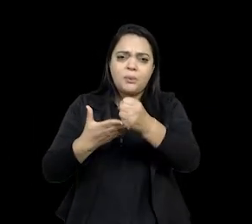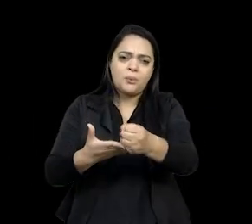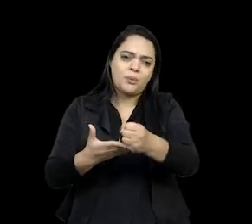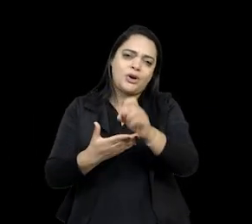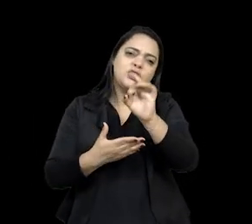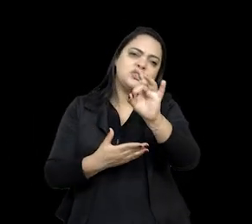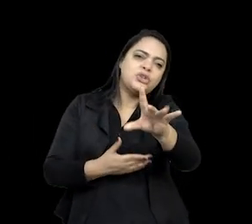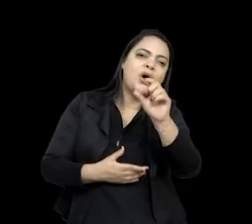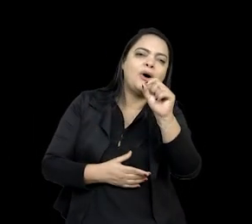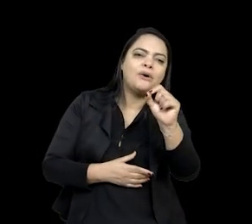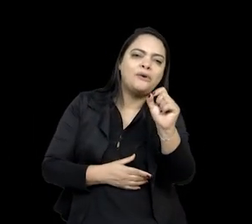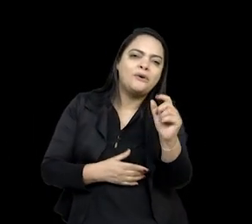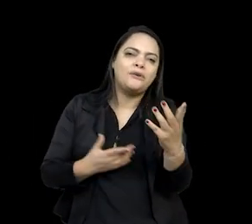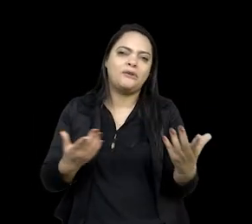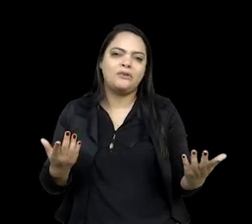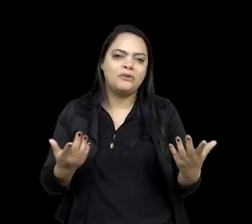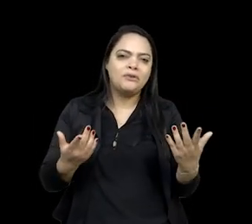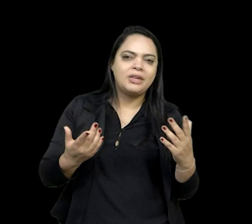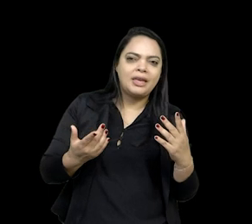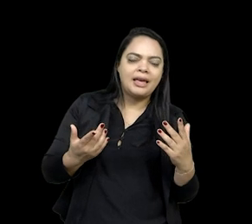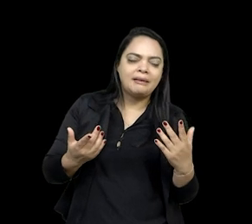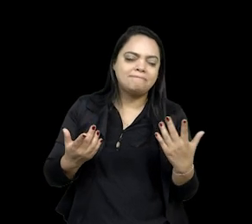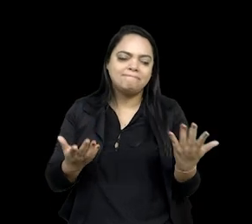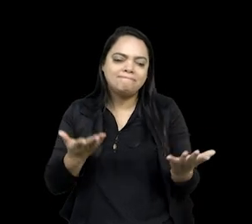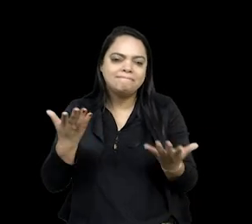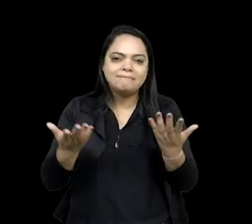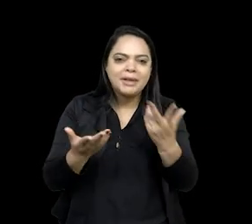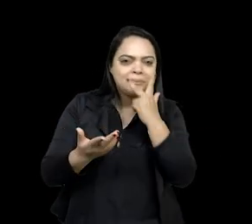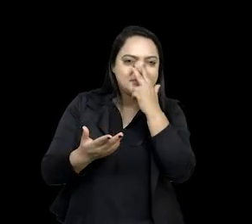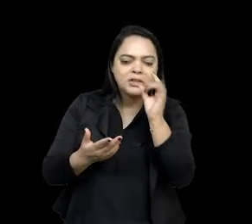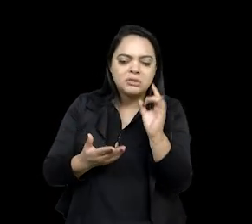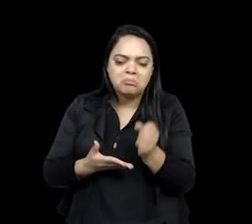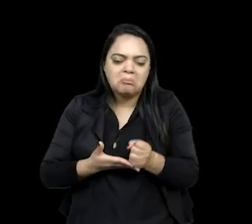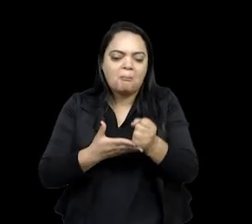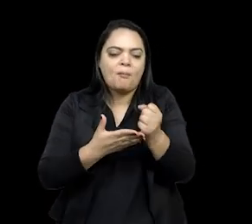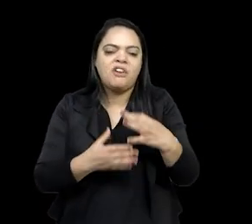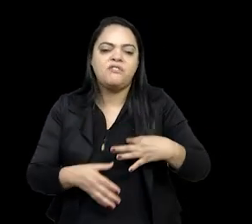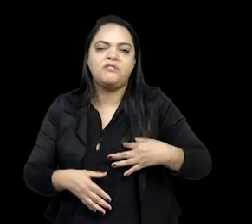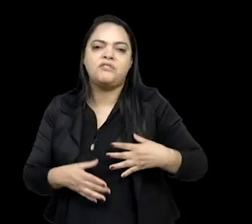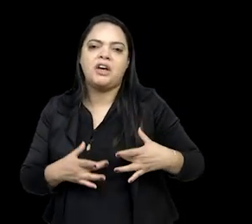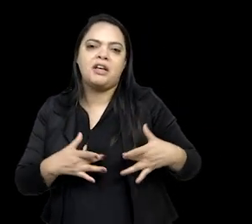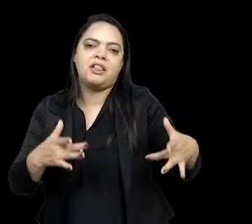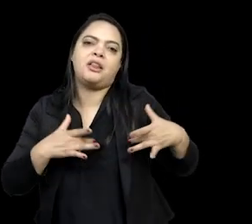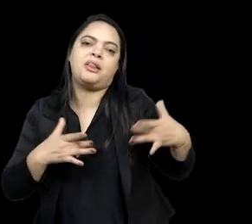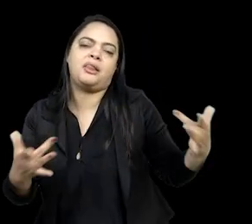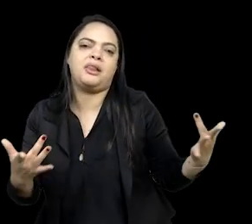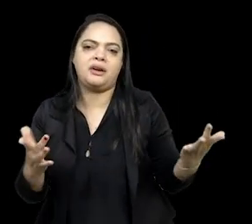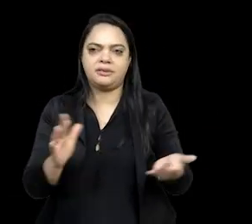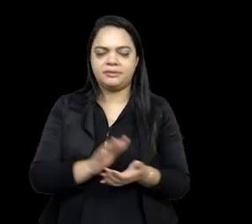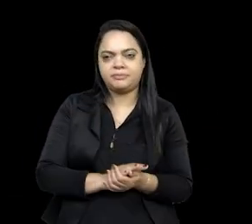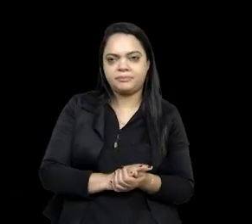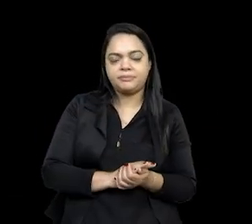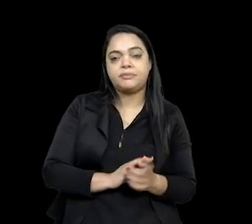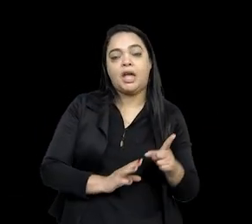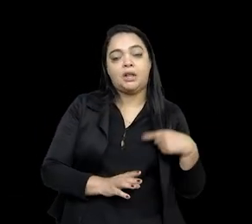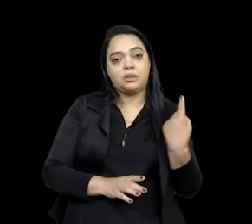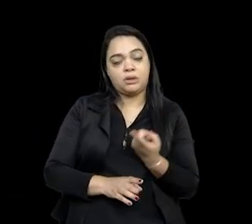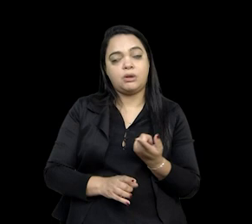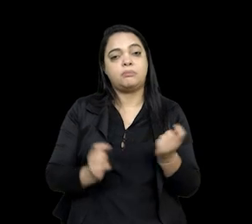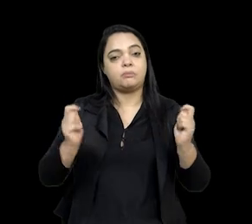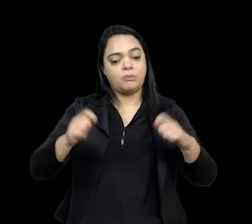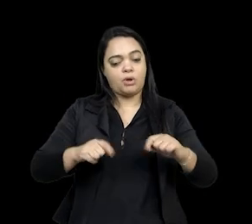apenas acessória, desvalorizado. Então, a gente pode trabalhar em sala de aula, por exemplo, com a